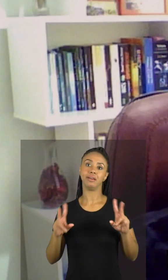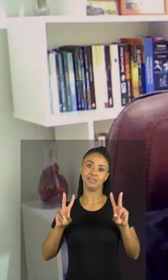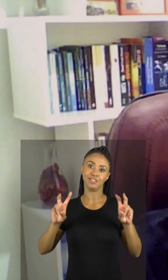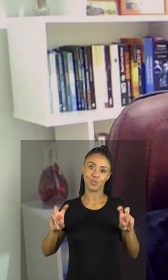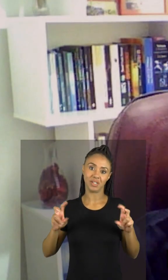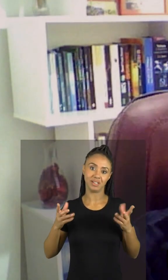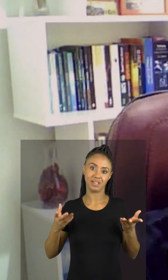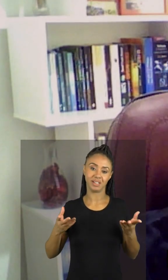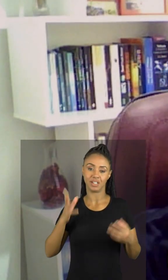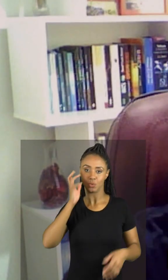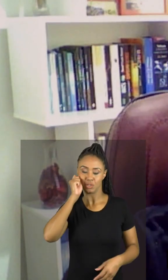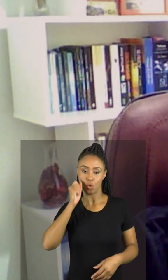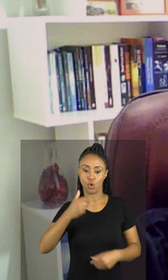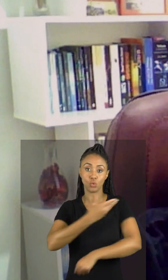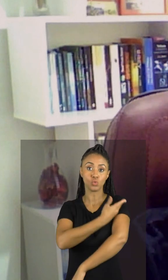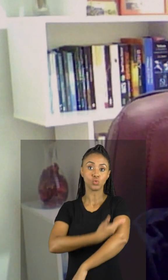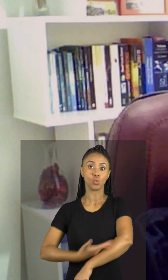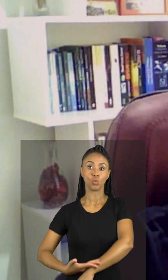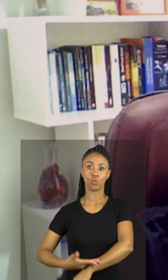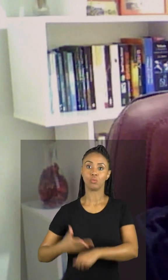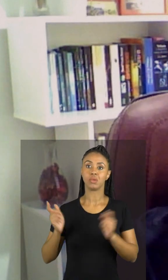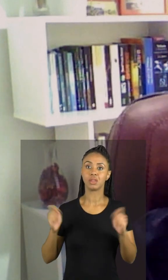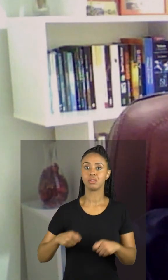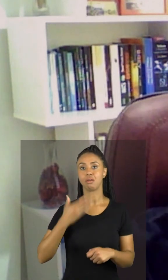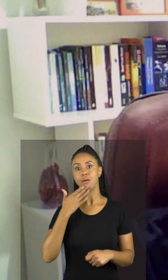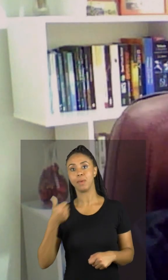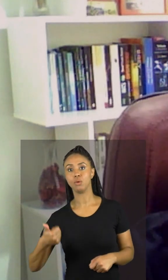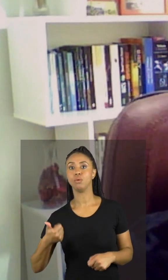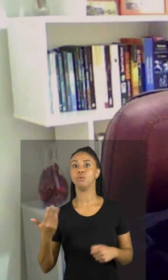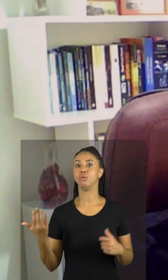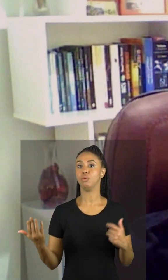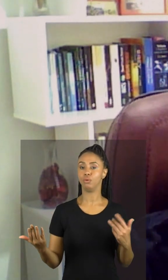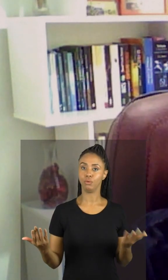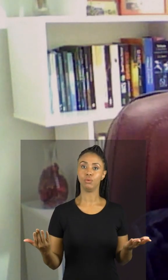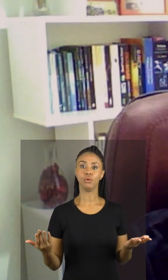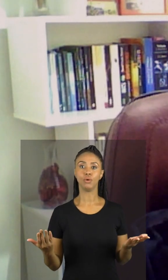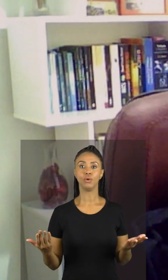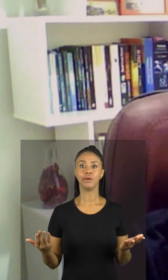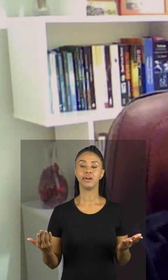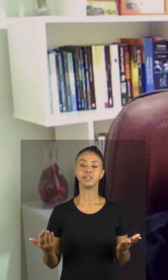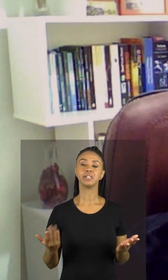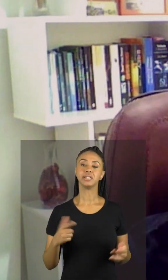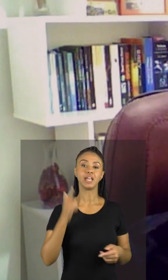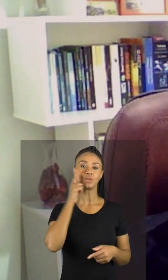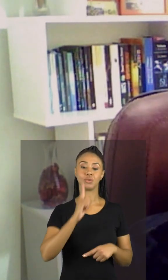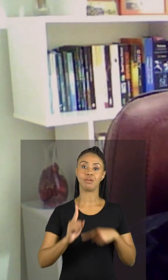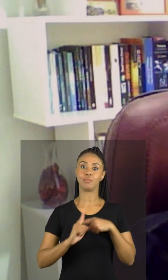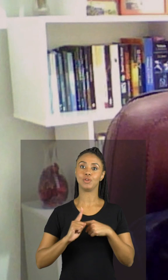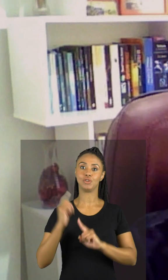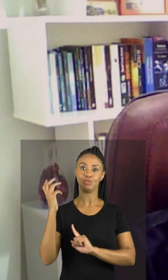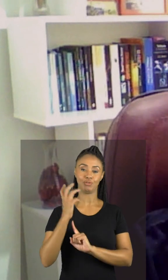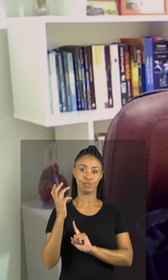relacionado aos seus hábitos, que pode ser melhorado nos seus hábitos para que isso tenha um impacto positivo no